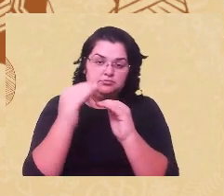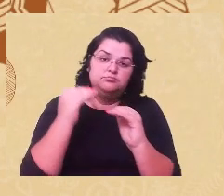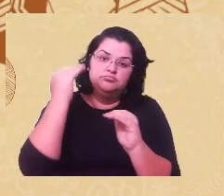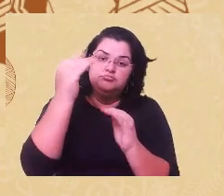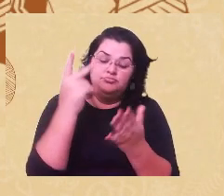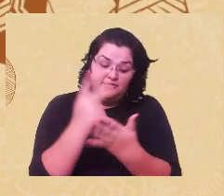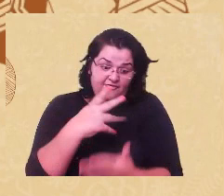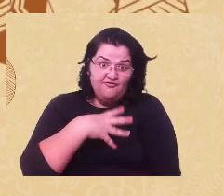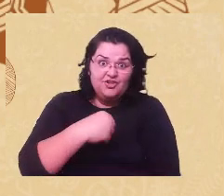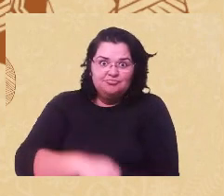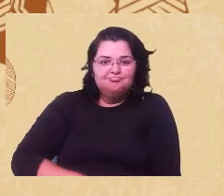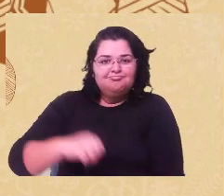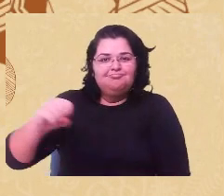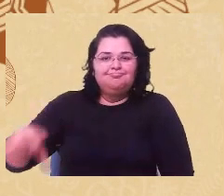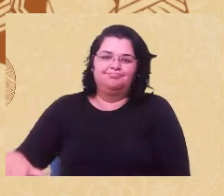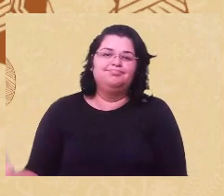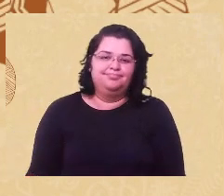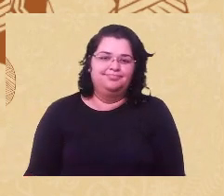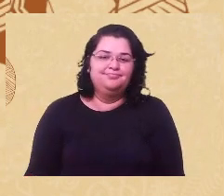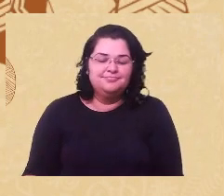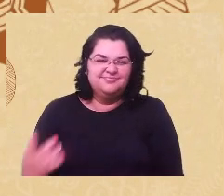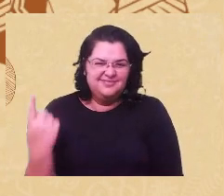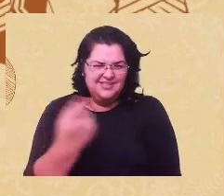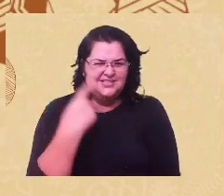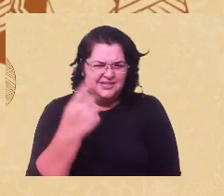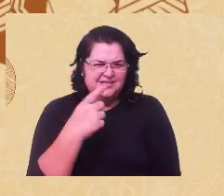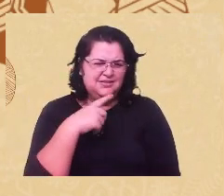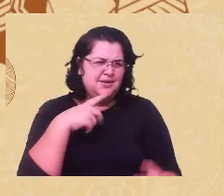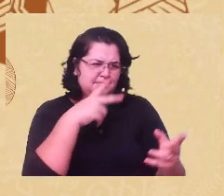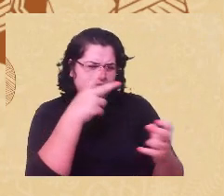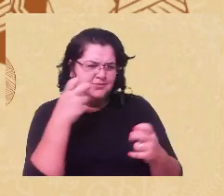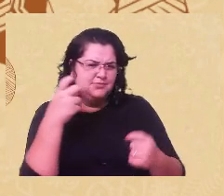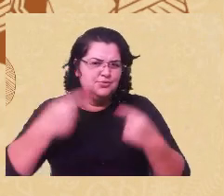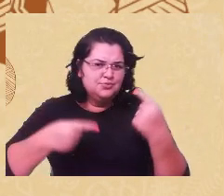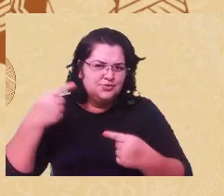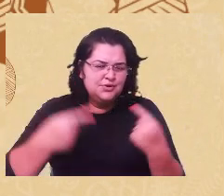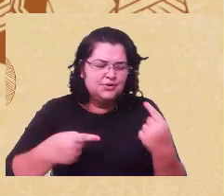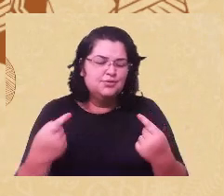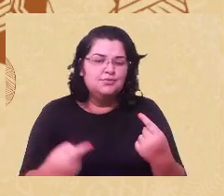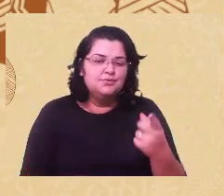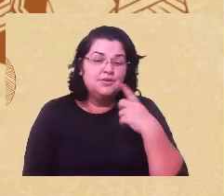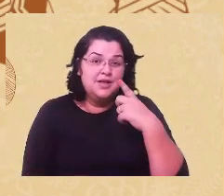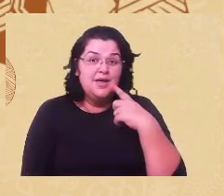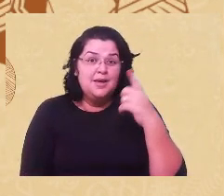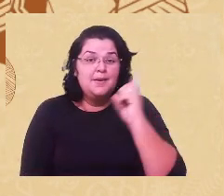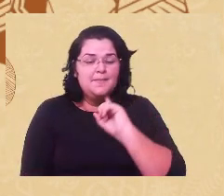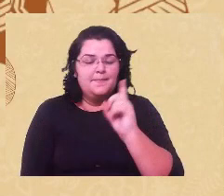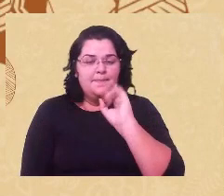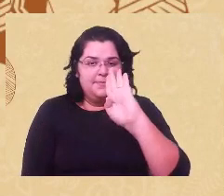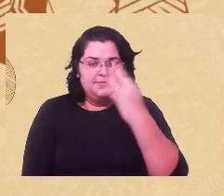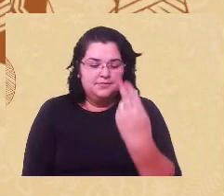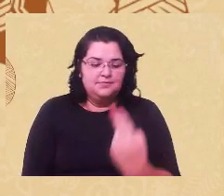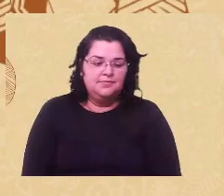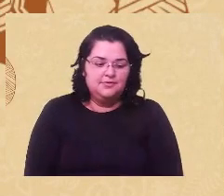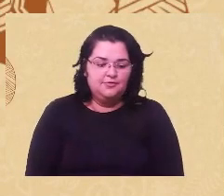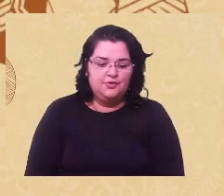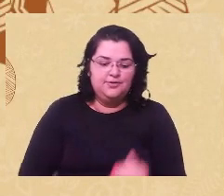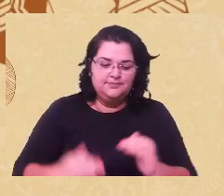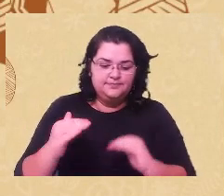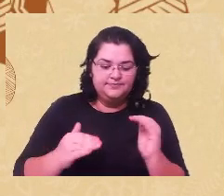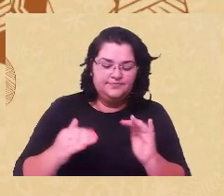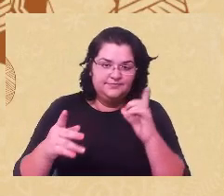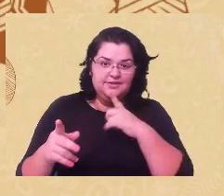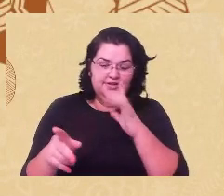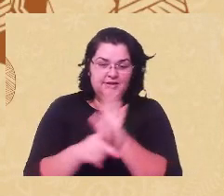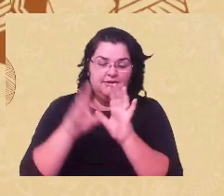né, não sei se vocês têm acompanhado sobre essa discussão, em Belo Horizonte, desde 2017, existem portarias municipais